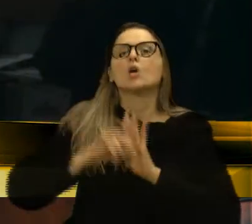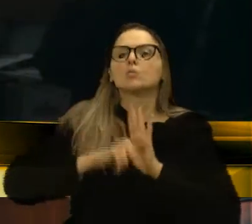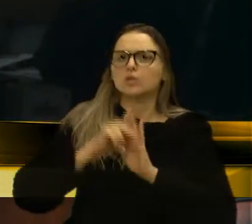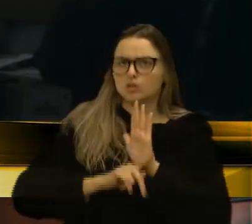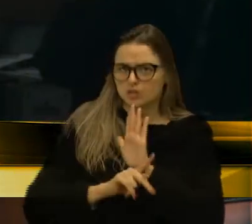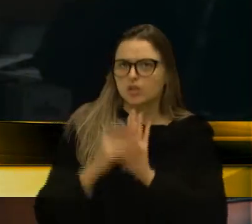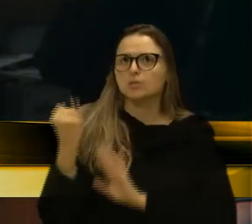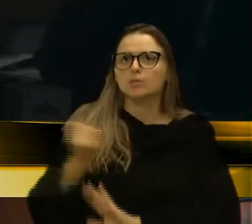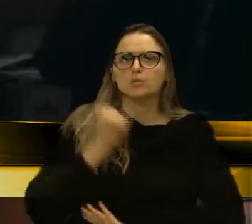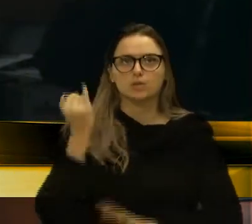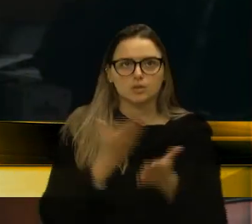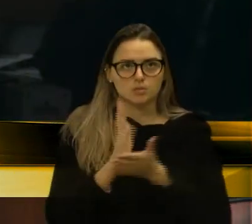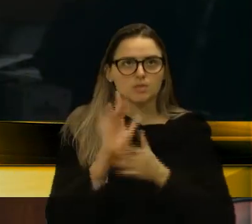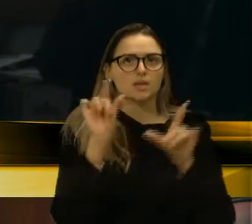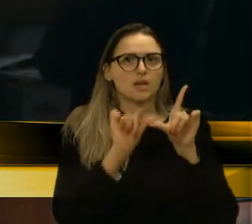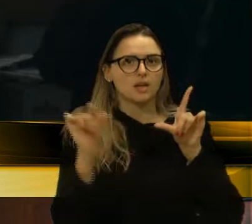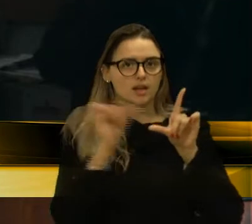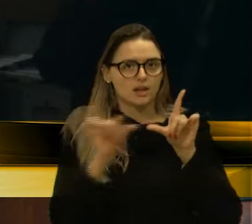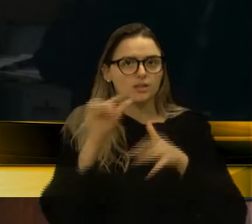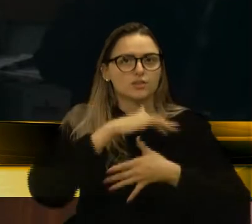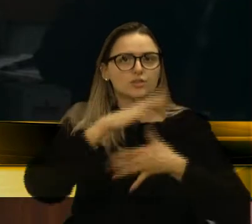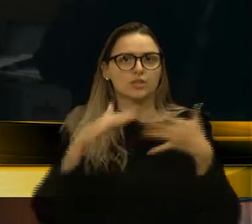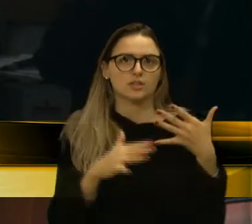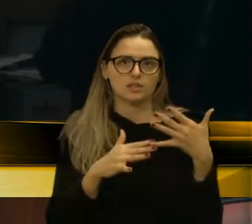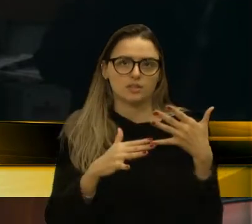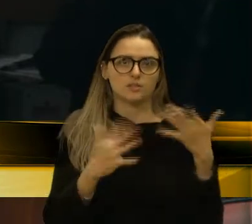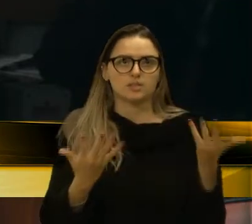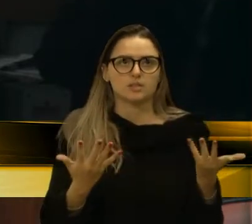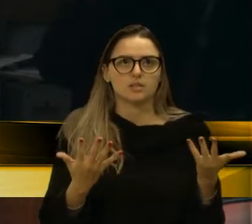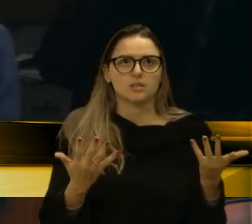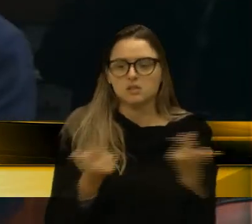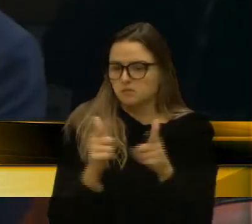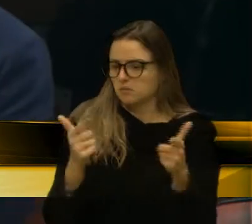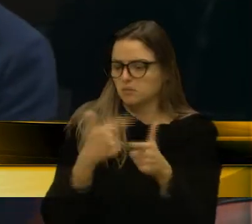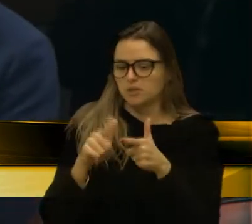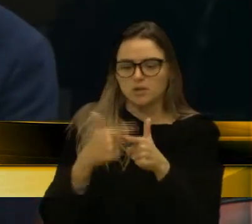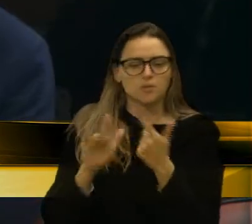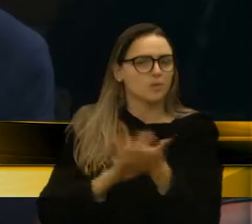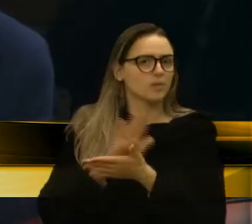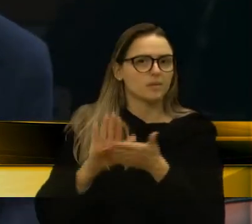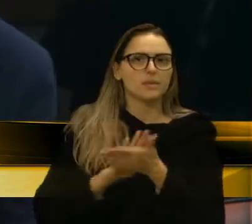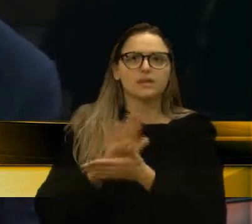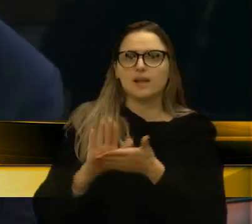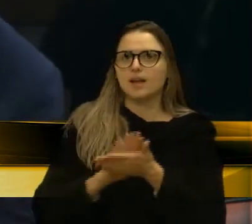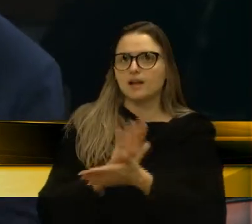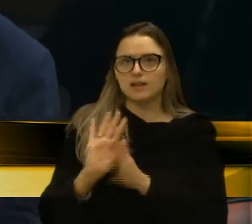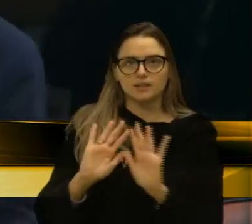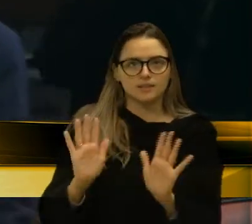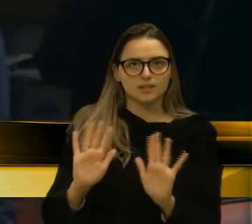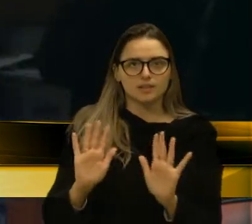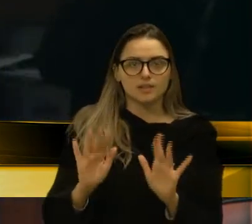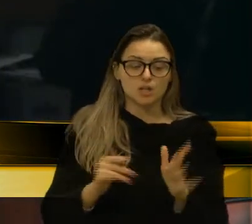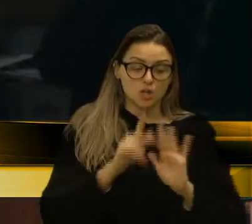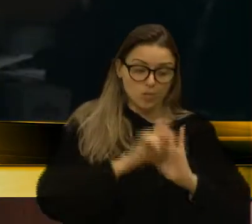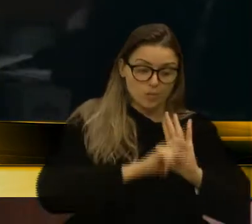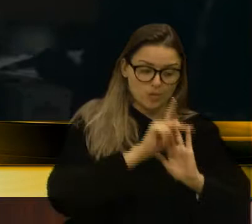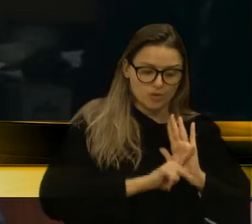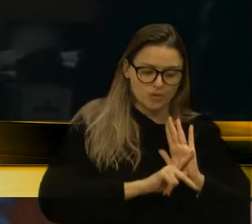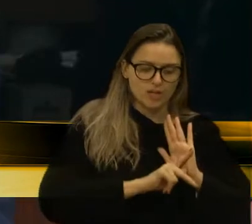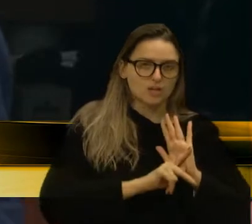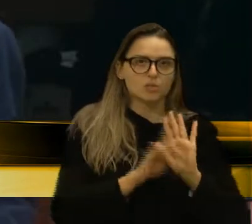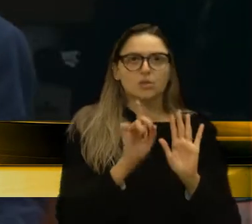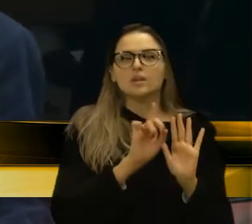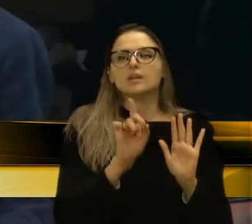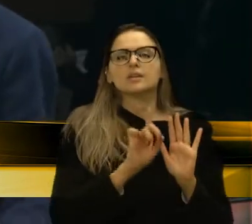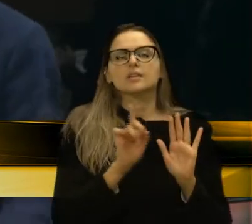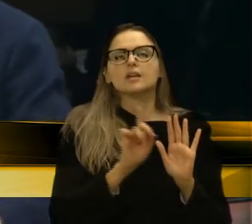aprovado, que é das legendas em libras. Não tem problema nenhum. Tanto que esse projeto não foi nenhuma